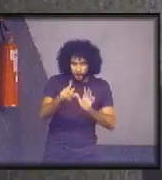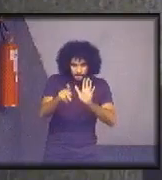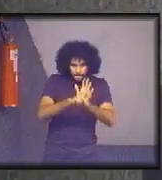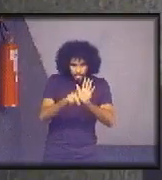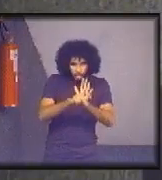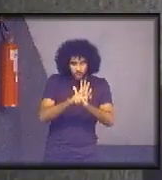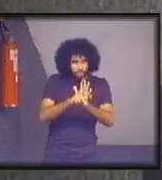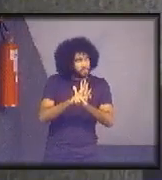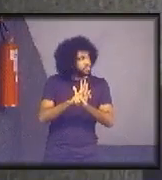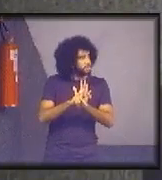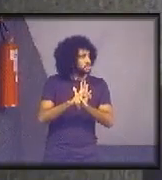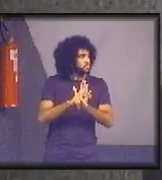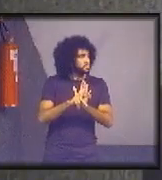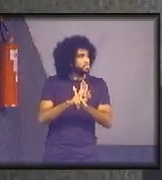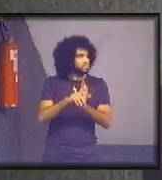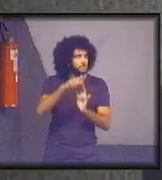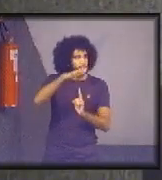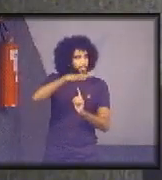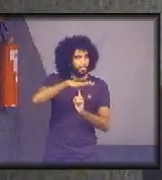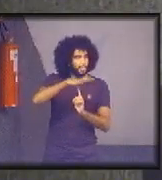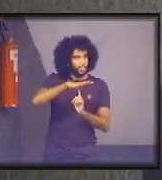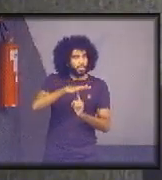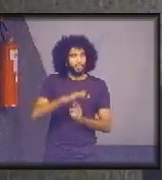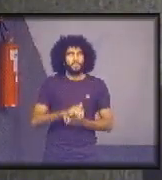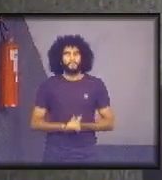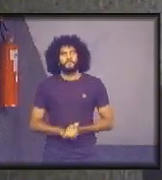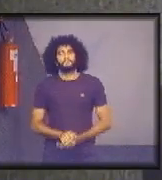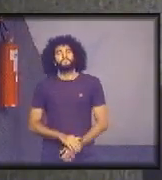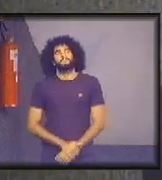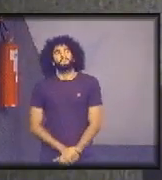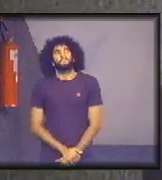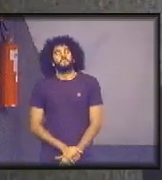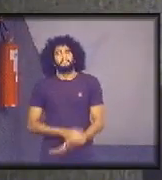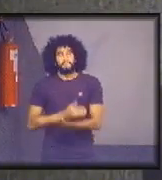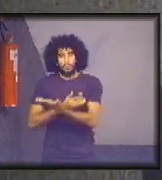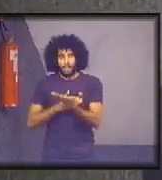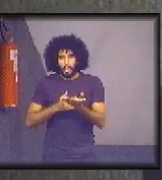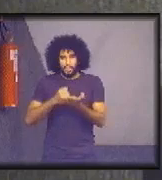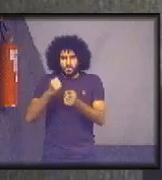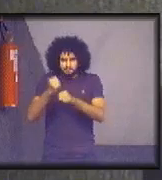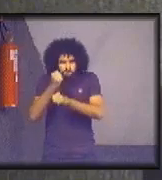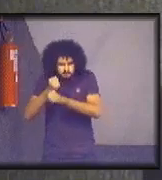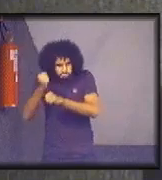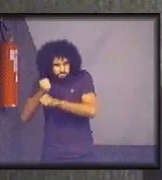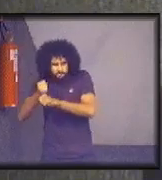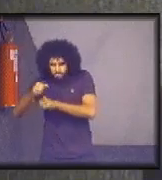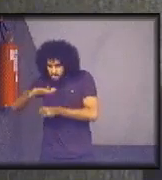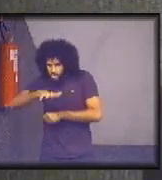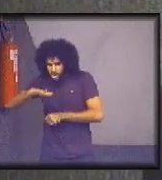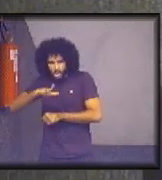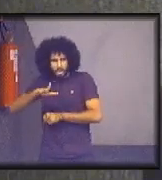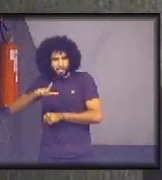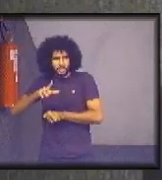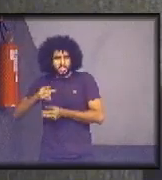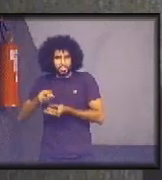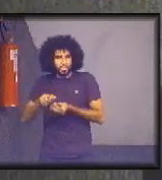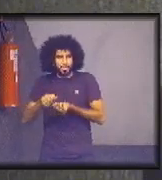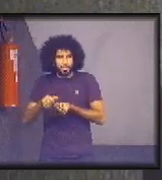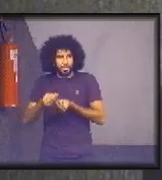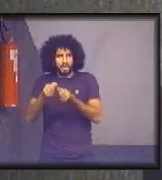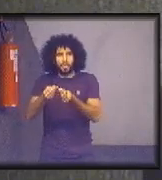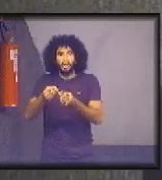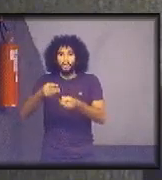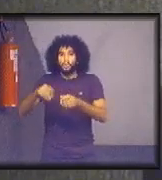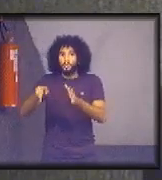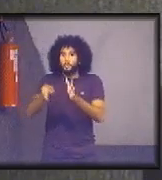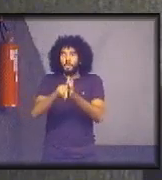do Paraná e elas foram construídas em terrenos que o tribunal recebeu dos municípios.